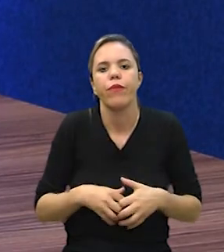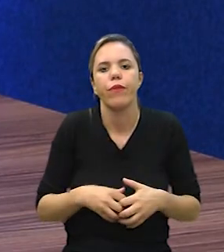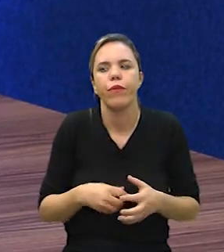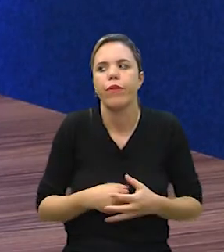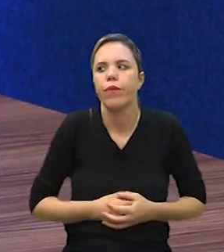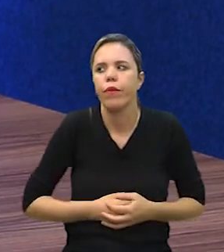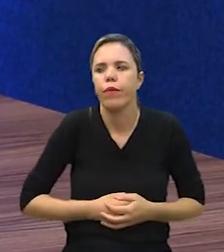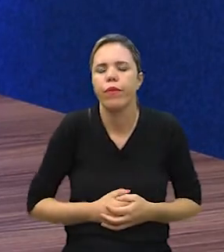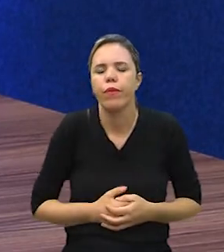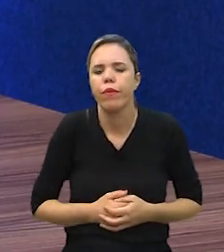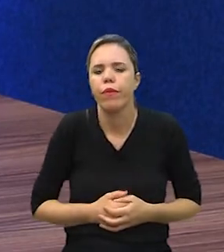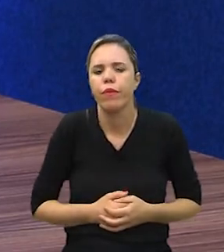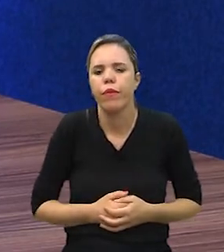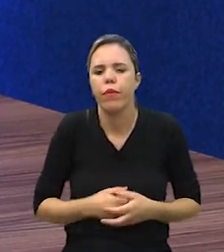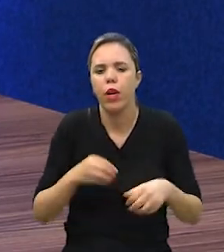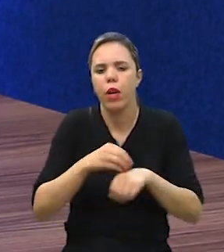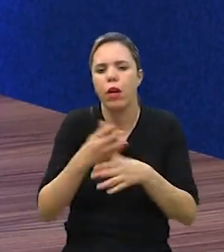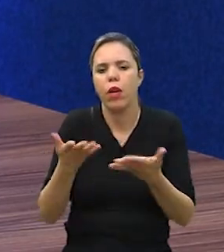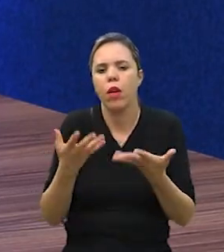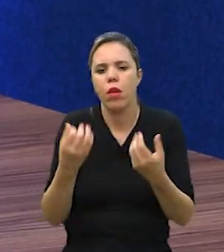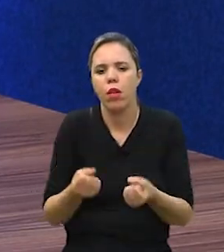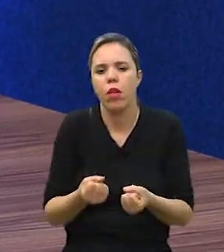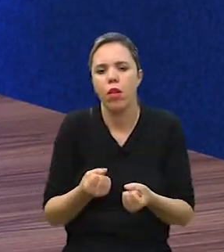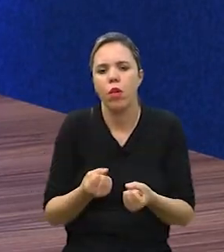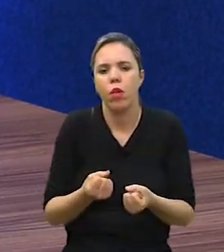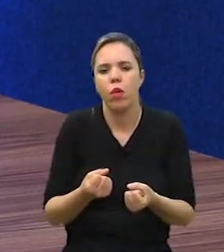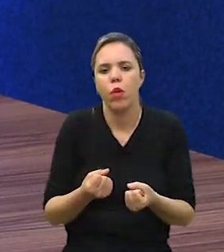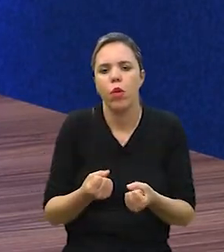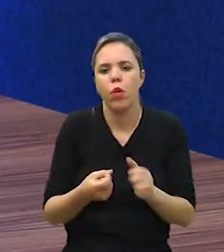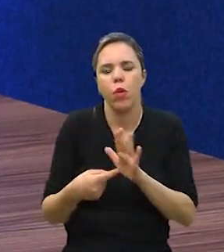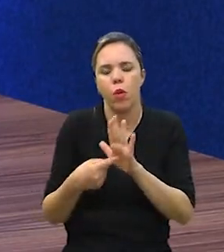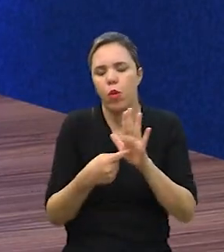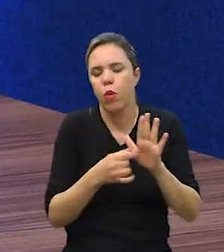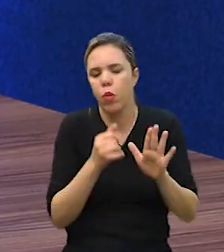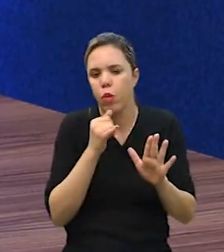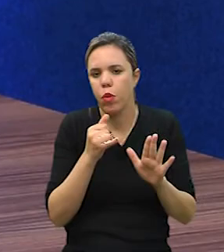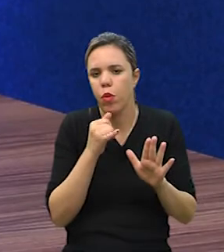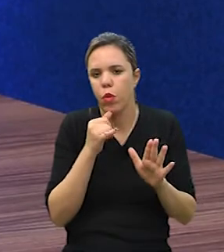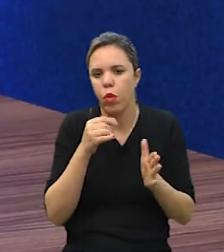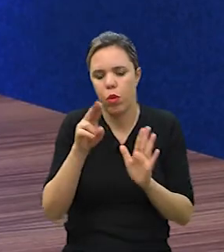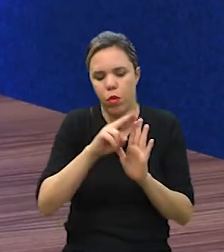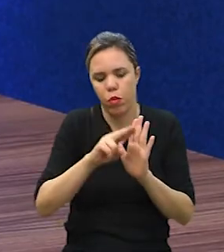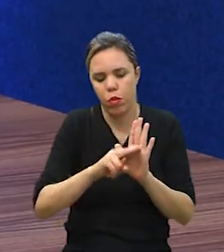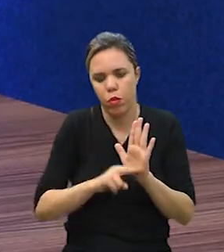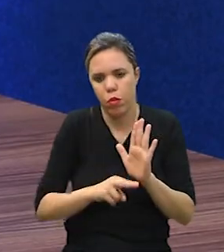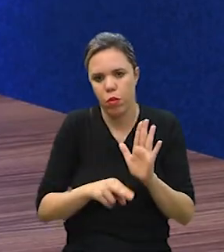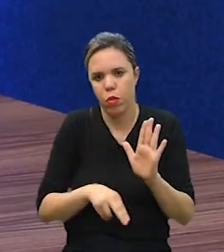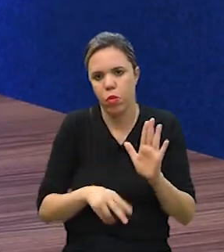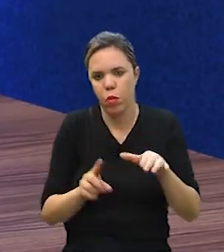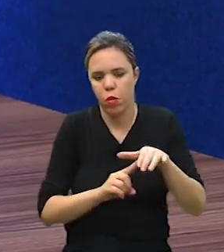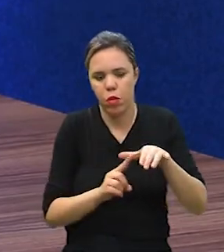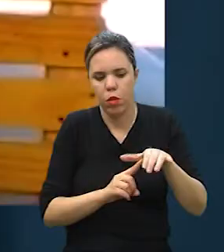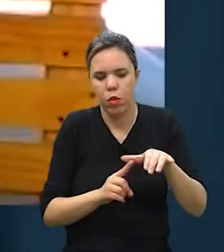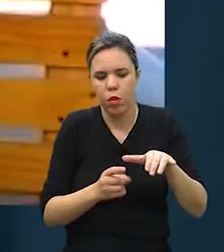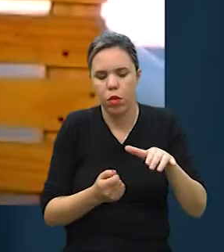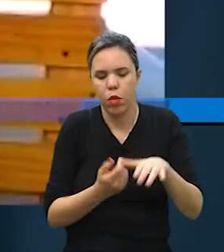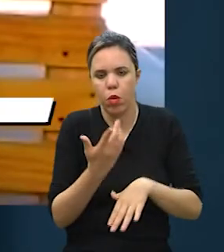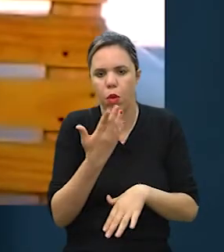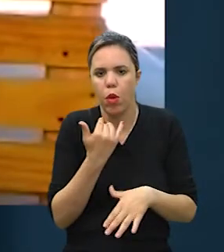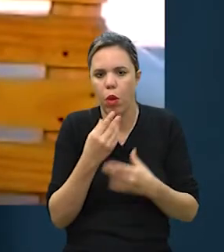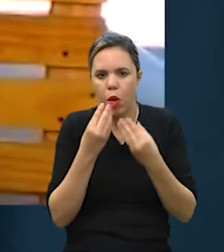funciona, o que é levado em consideração quando é apresentado, por exemplo, um cardápio para esse cliente?